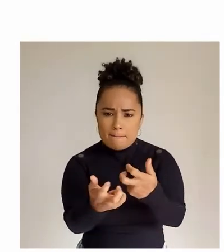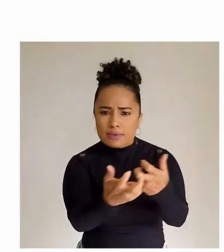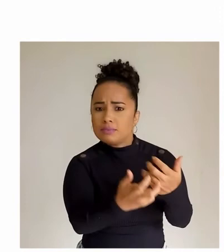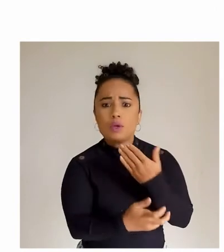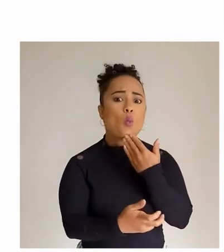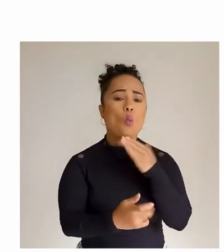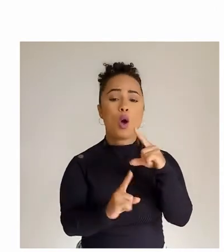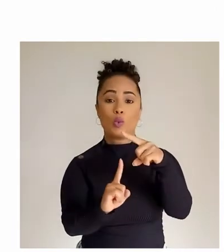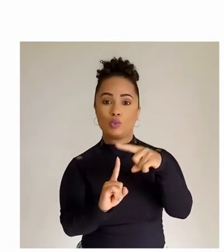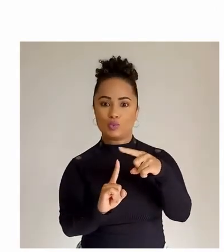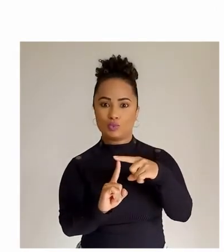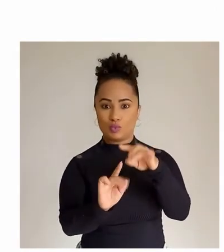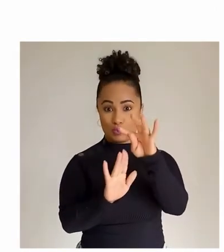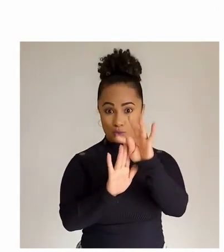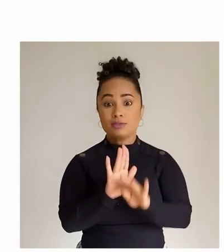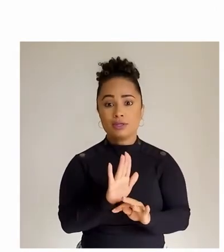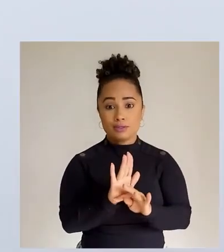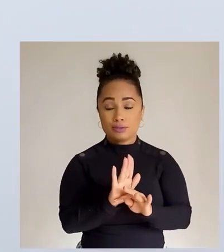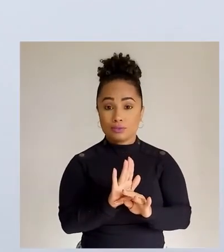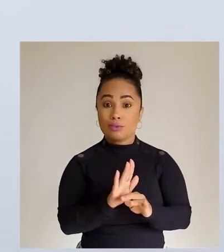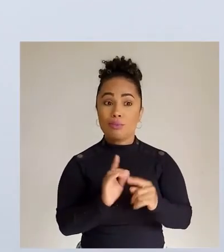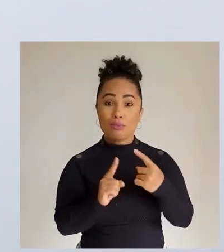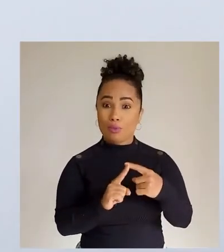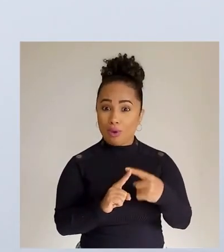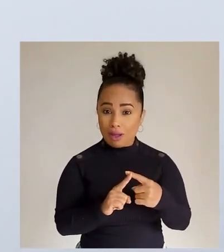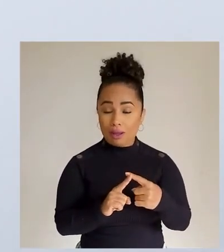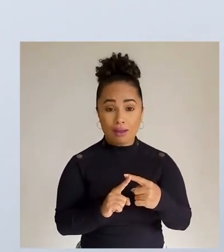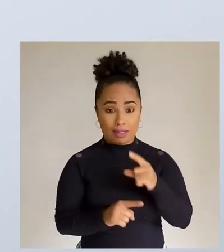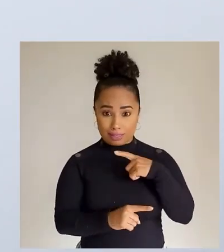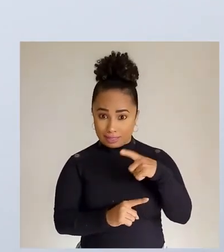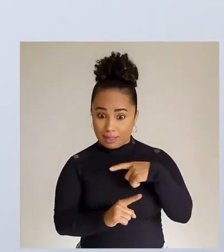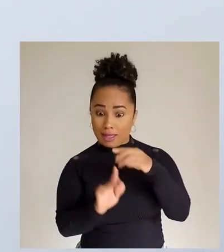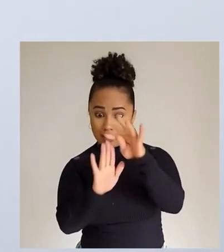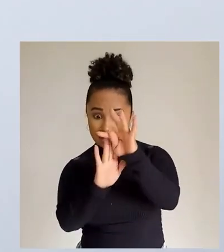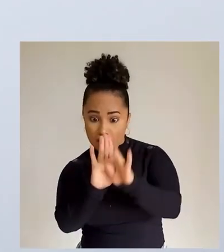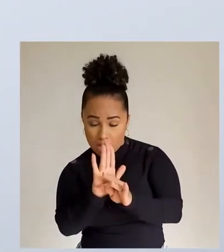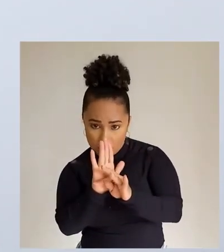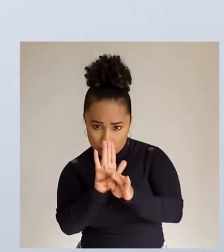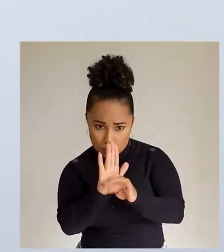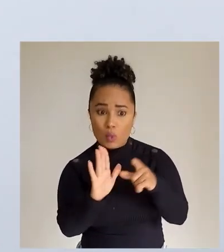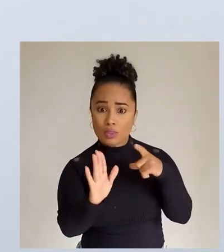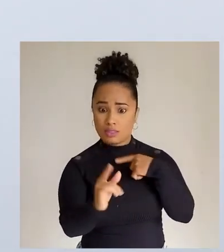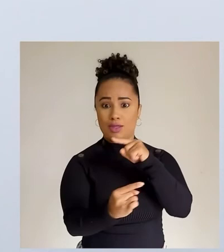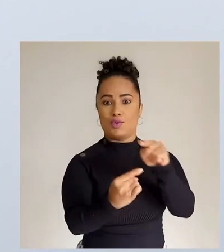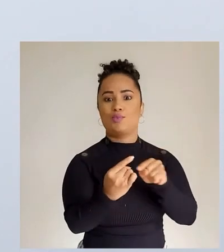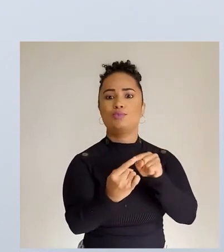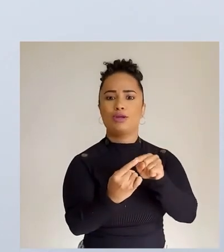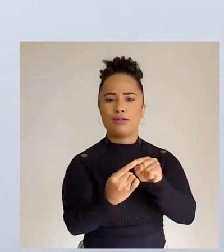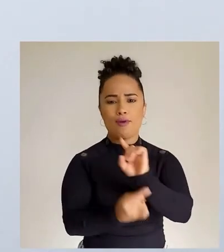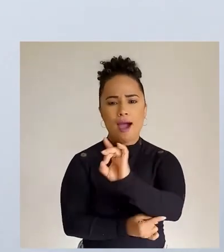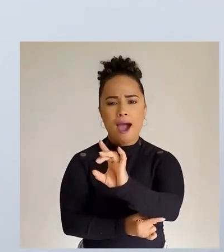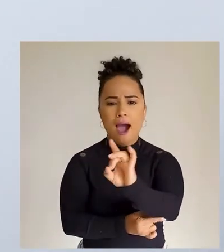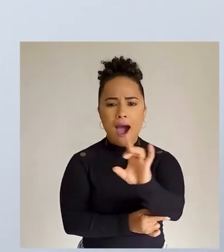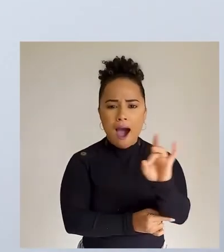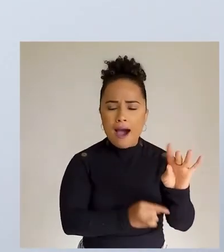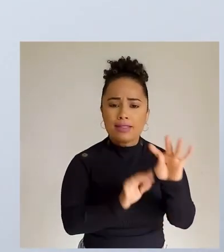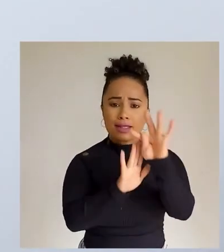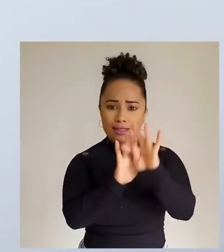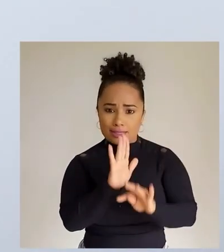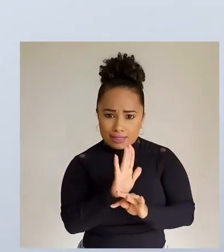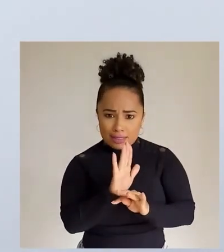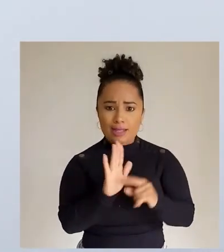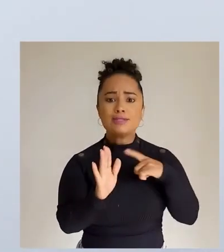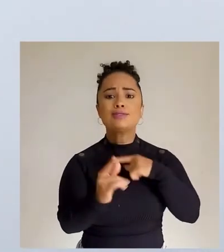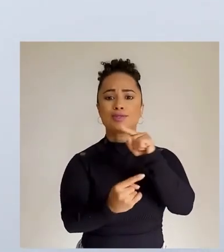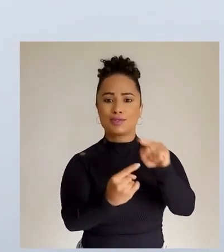de textos de diferentes gêneros. Por quê? Porque cada texto é feito com um objetivo. Todo texto tem um